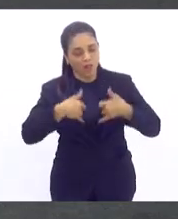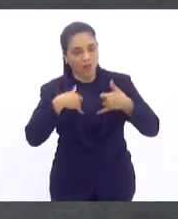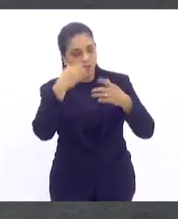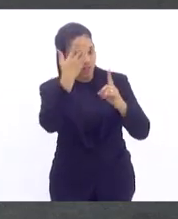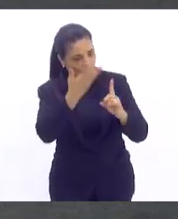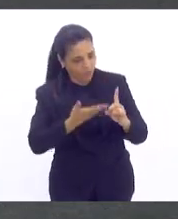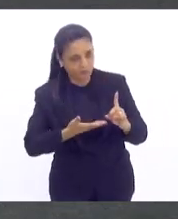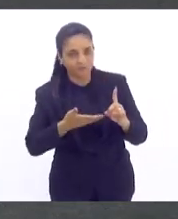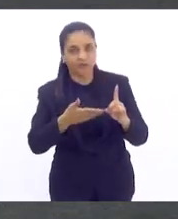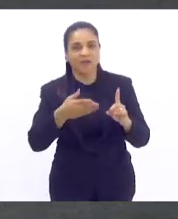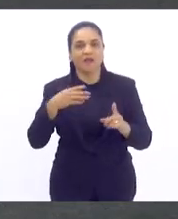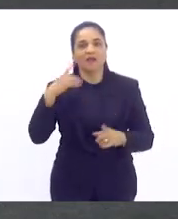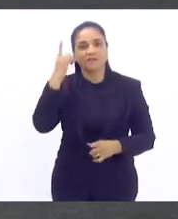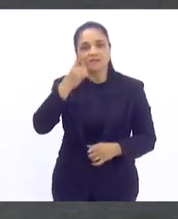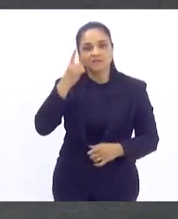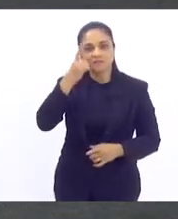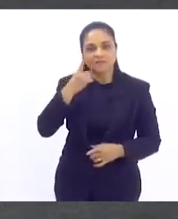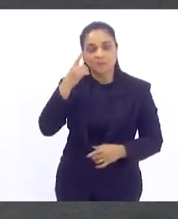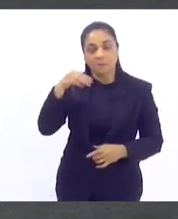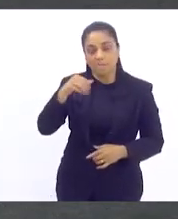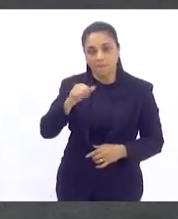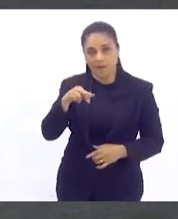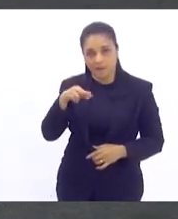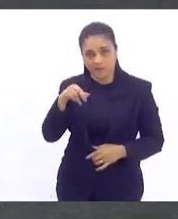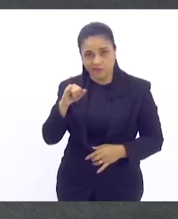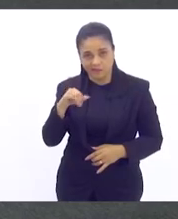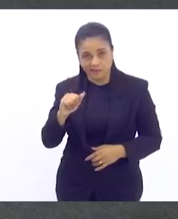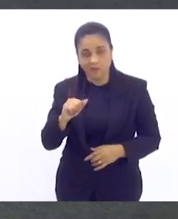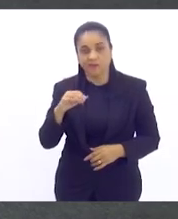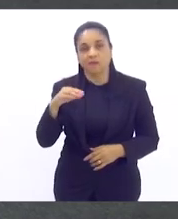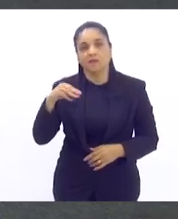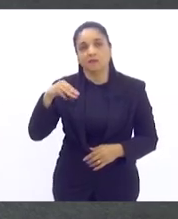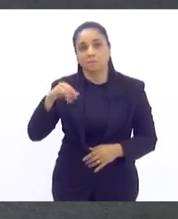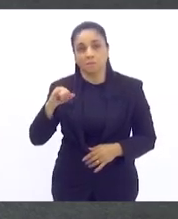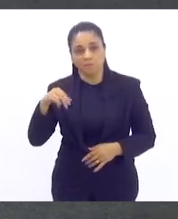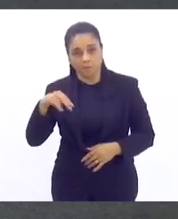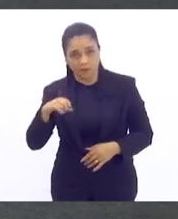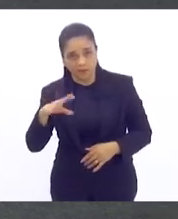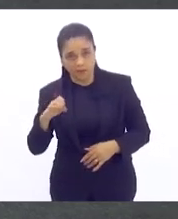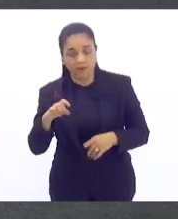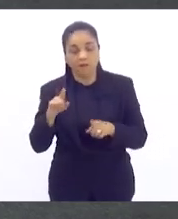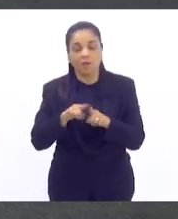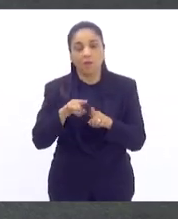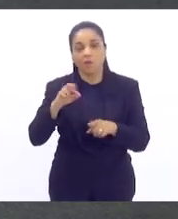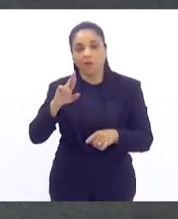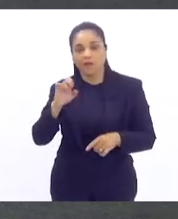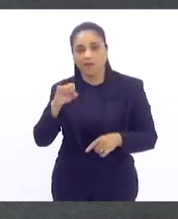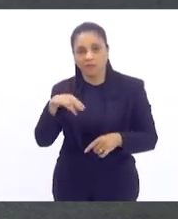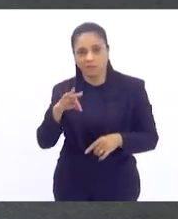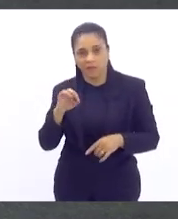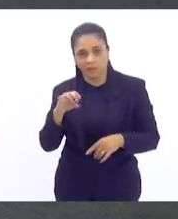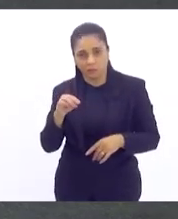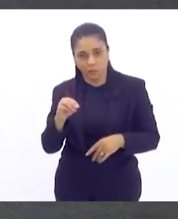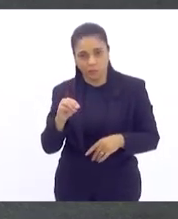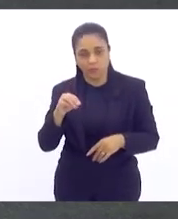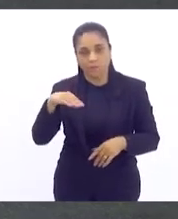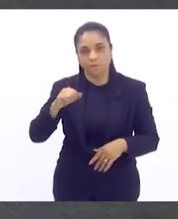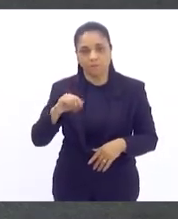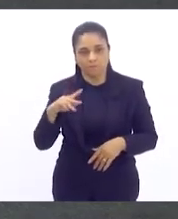MST e o deputado Renato Machado por essa indicação legislativa. Eu não tenho dúvida que todo o trabalho feito